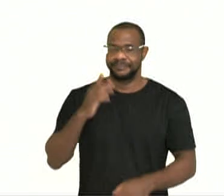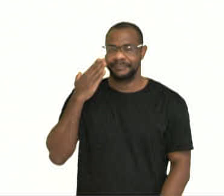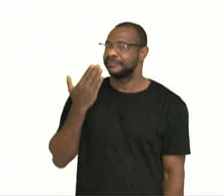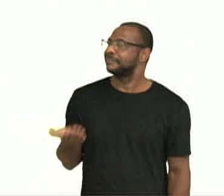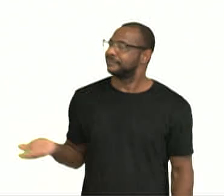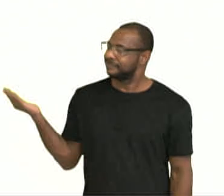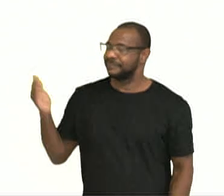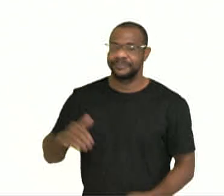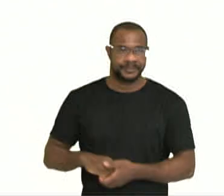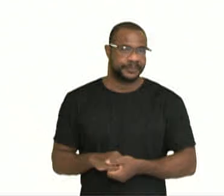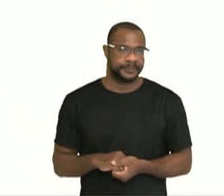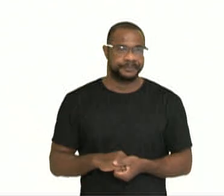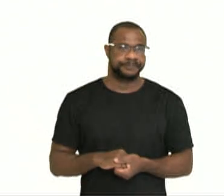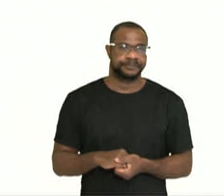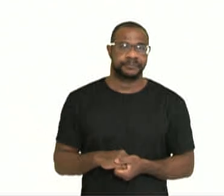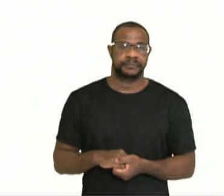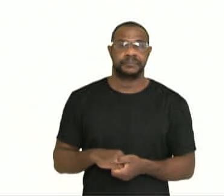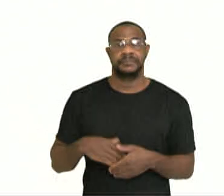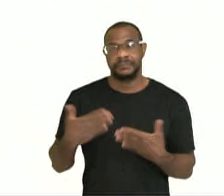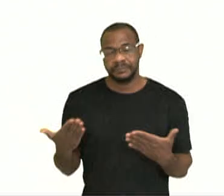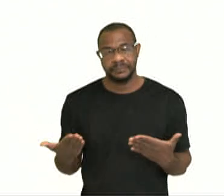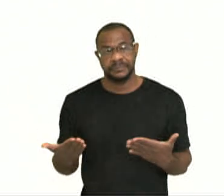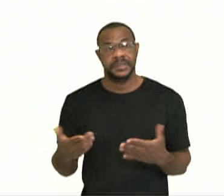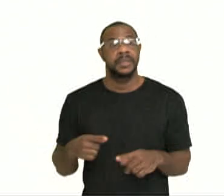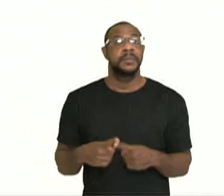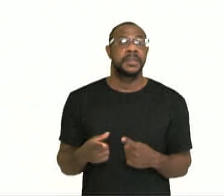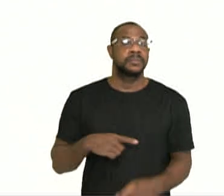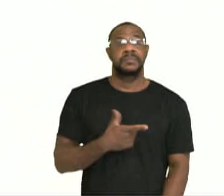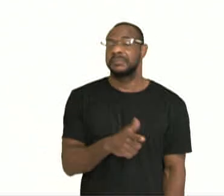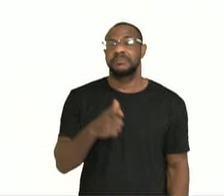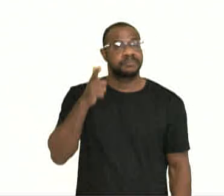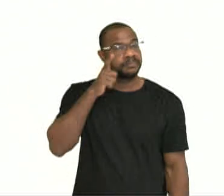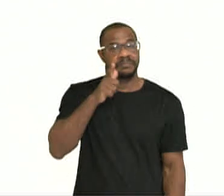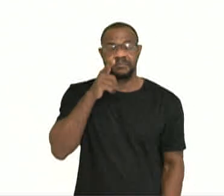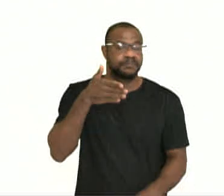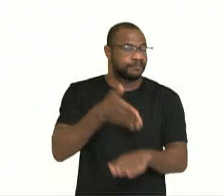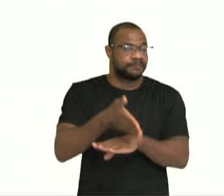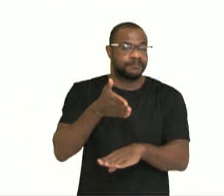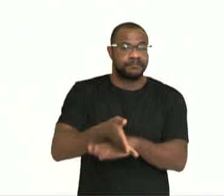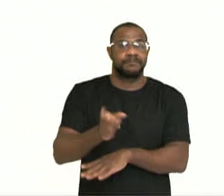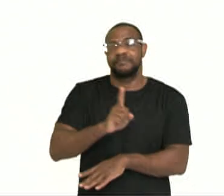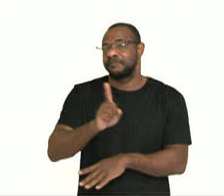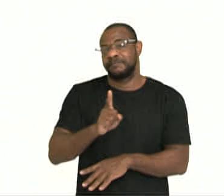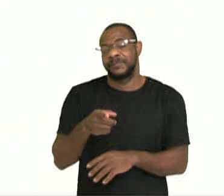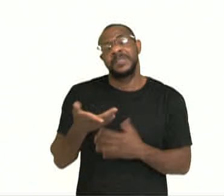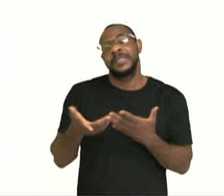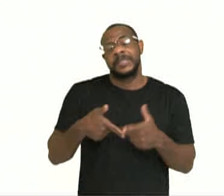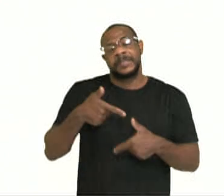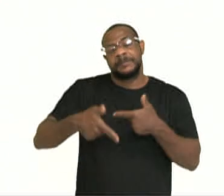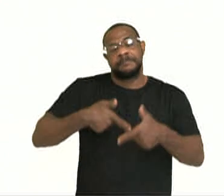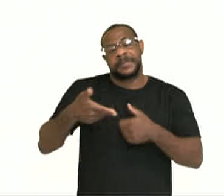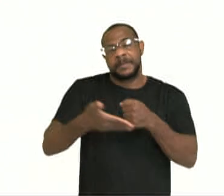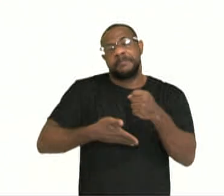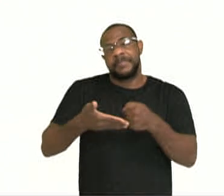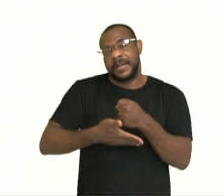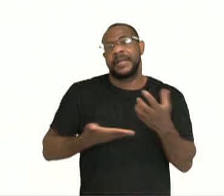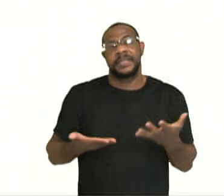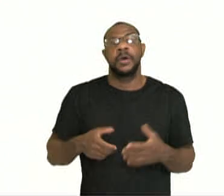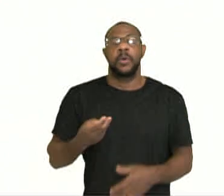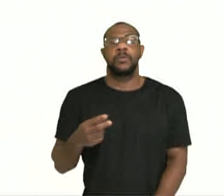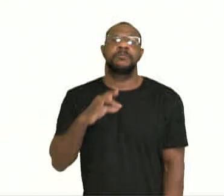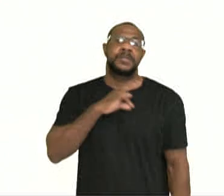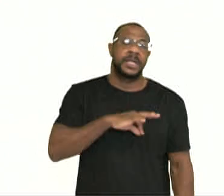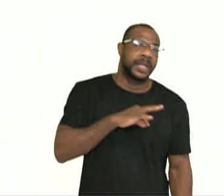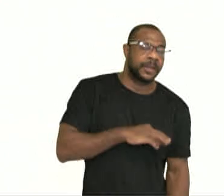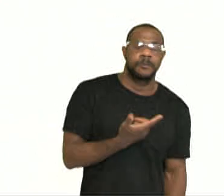classificação ali da pobreza, né? Por não estarem conseguindo ter acesso ao mínimo de serviços ou de geração de renda,